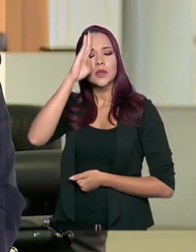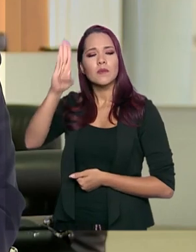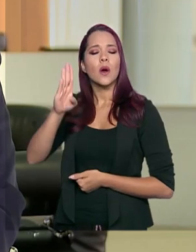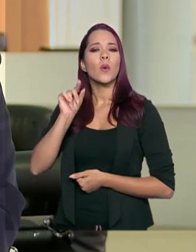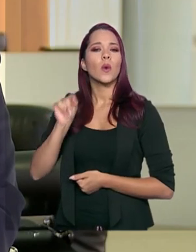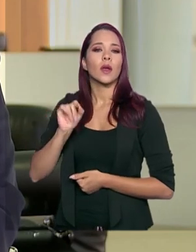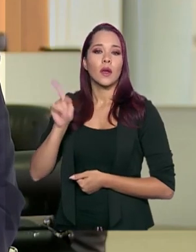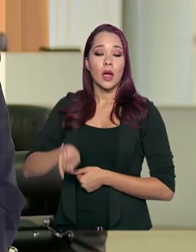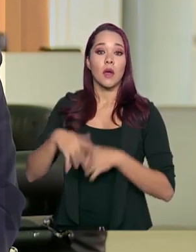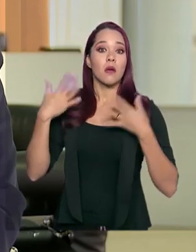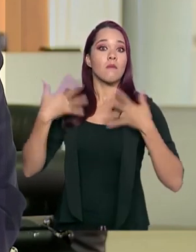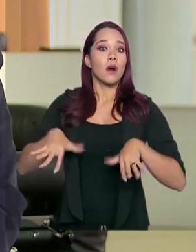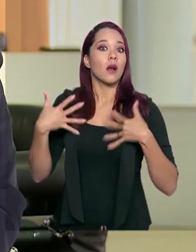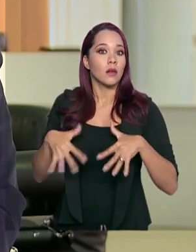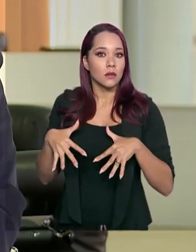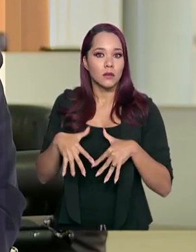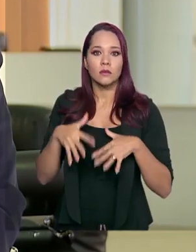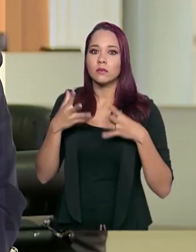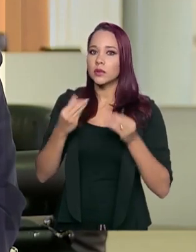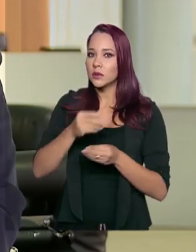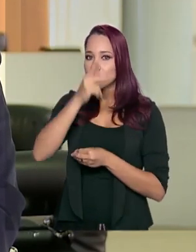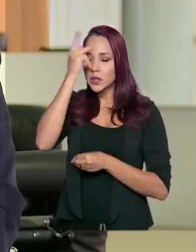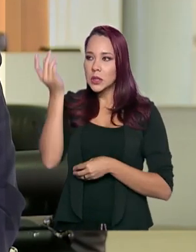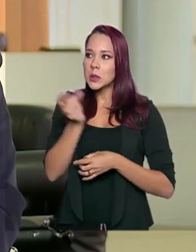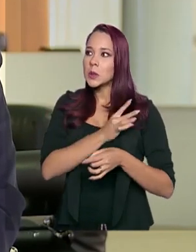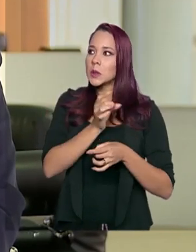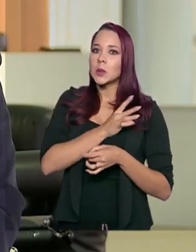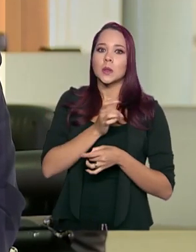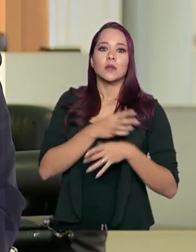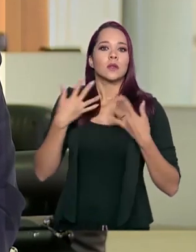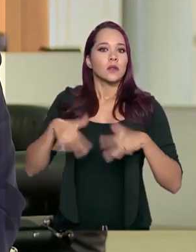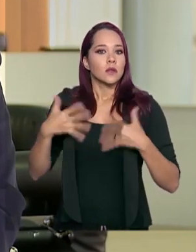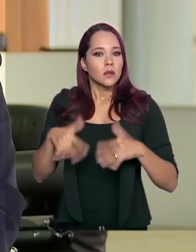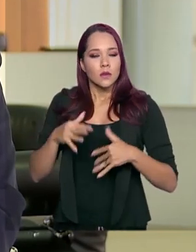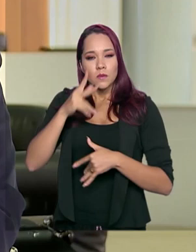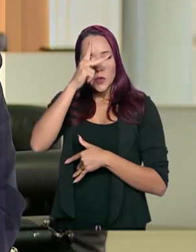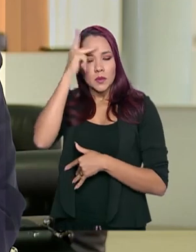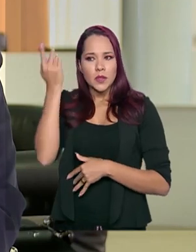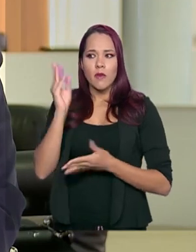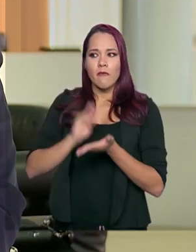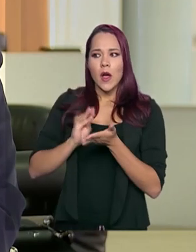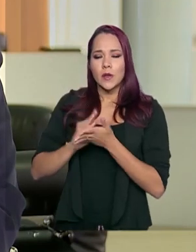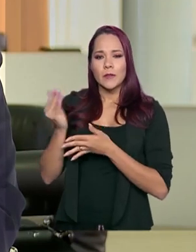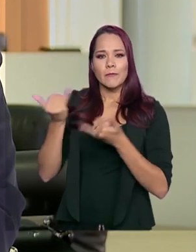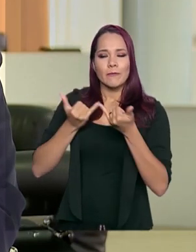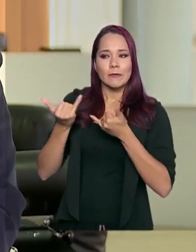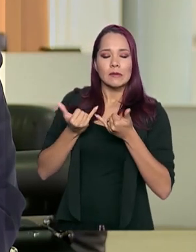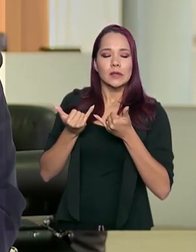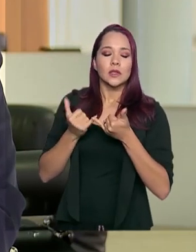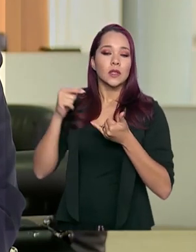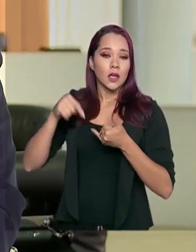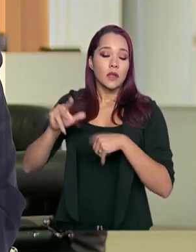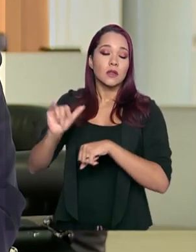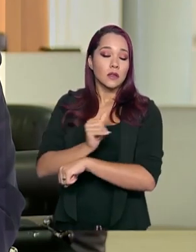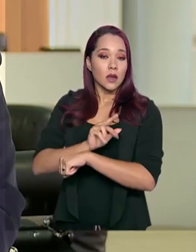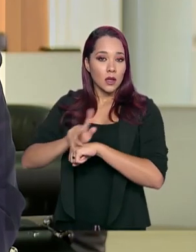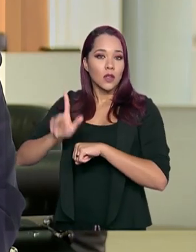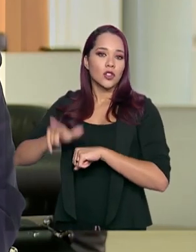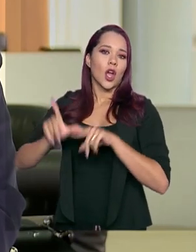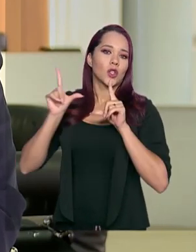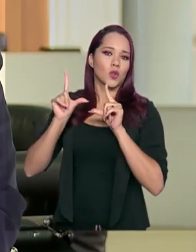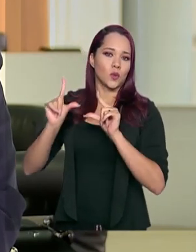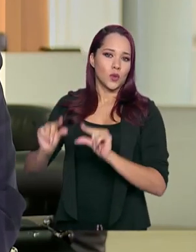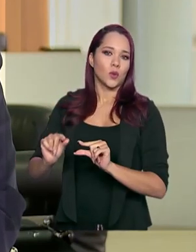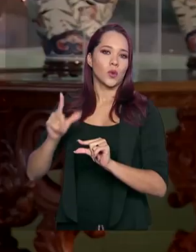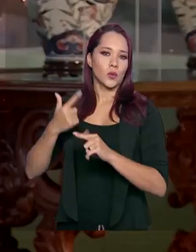nesse momento é o pânico. Muita gente gerando pânico, muita gente gerando desinformação e essa medida, ela já minimiza